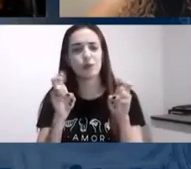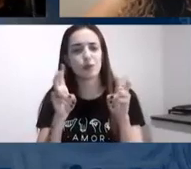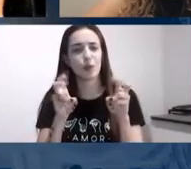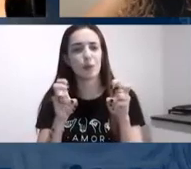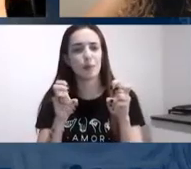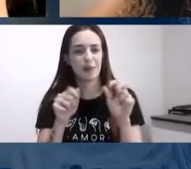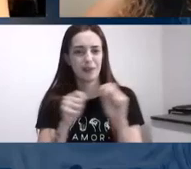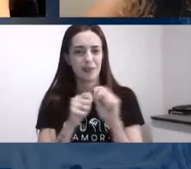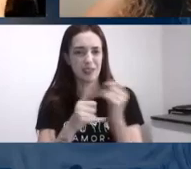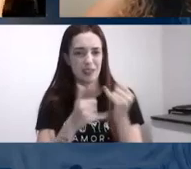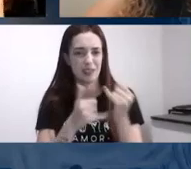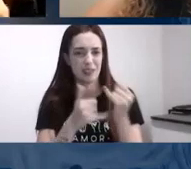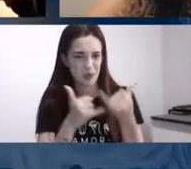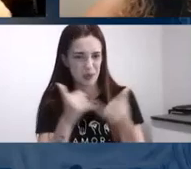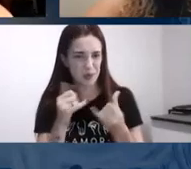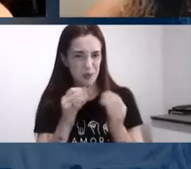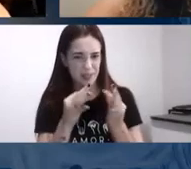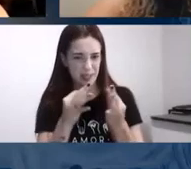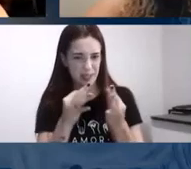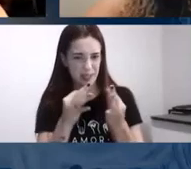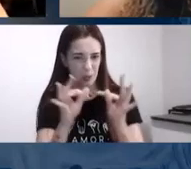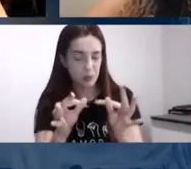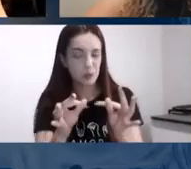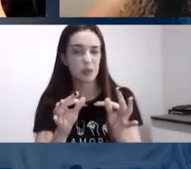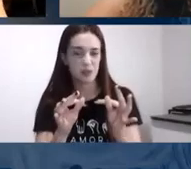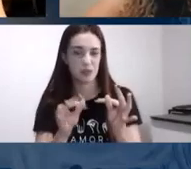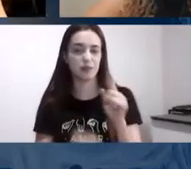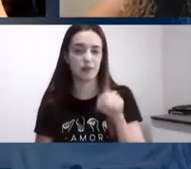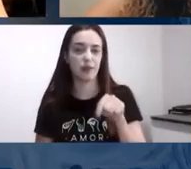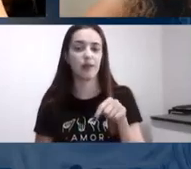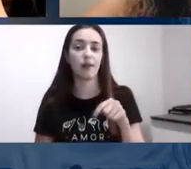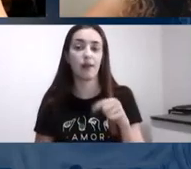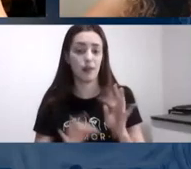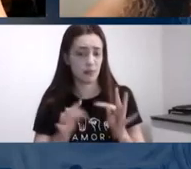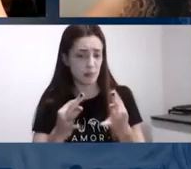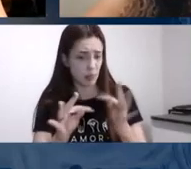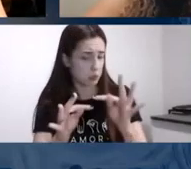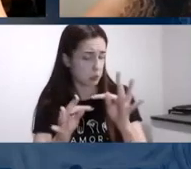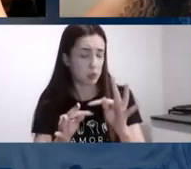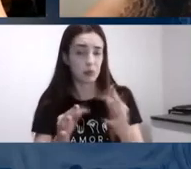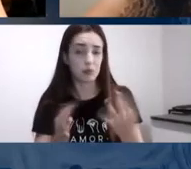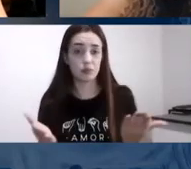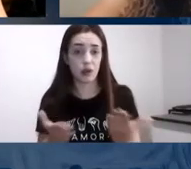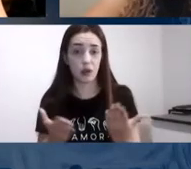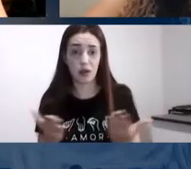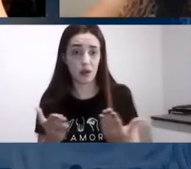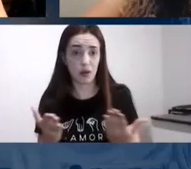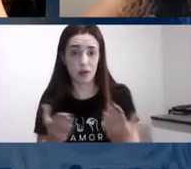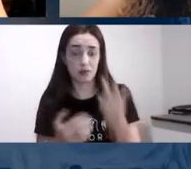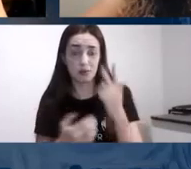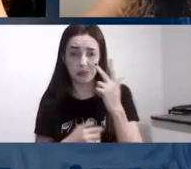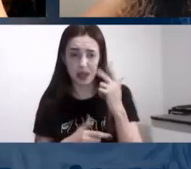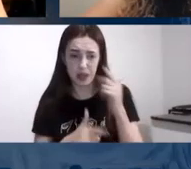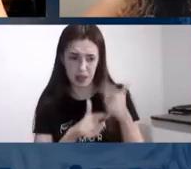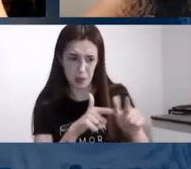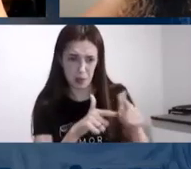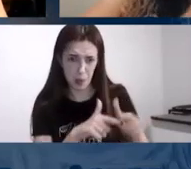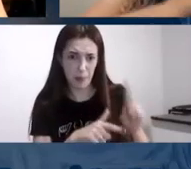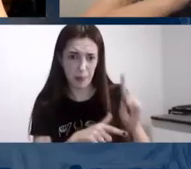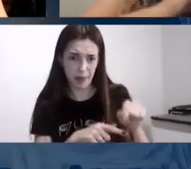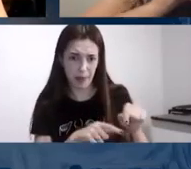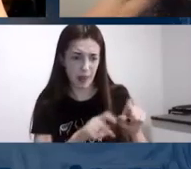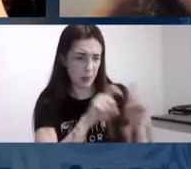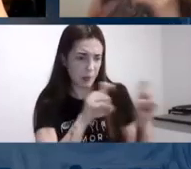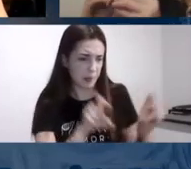os computadores a mídia digital os jogos eles estão aí e a gente o problema não são eles o problema é